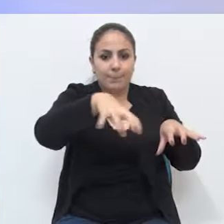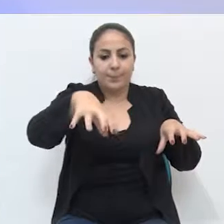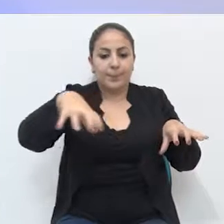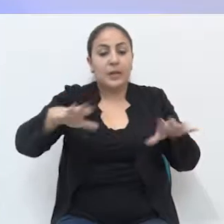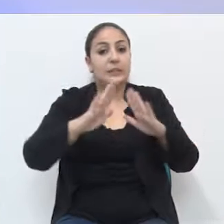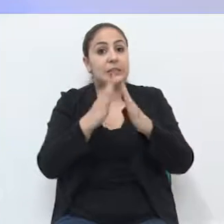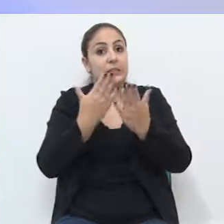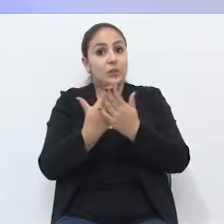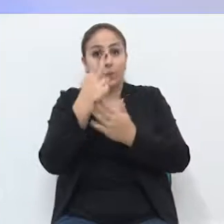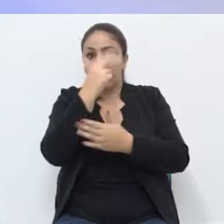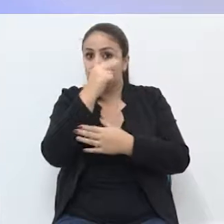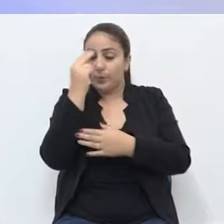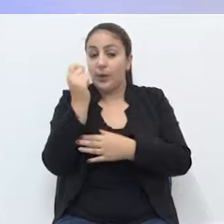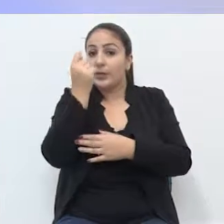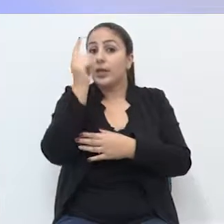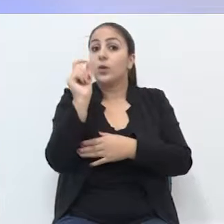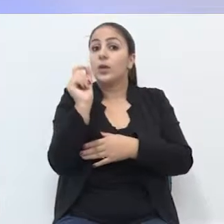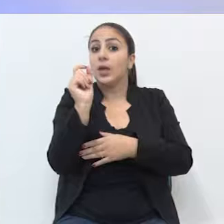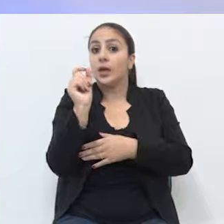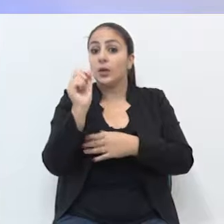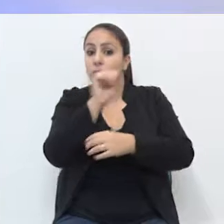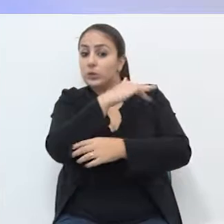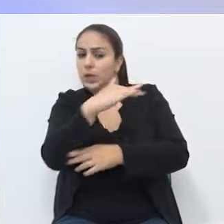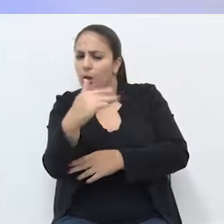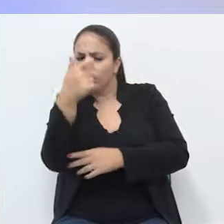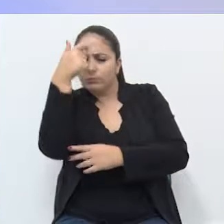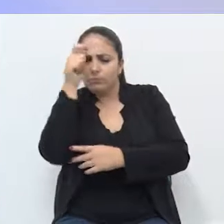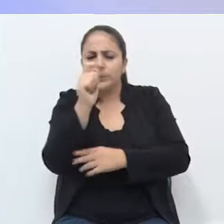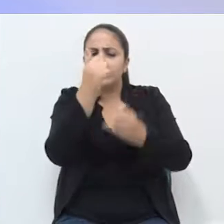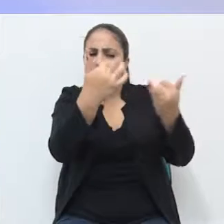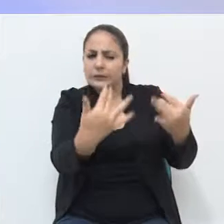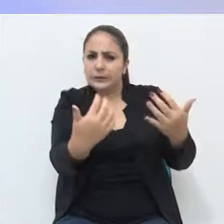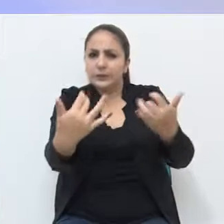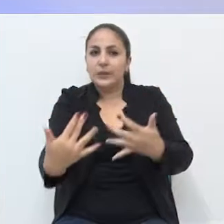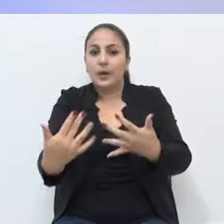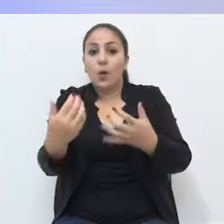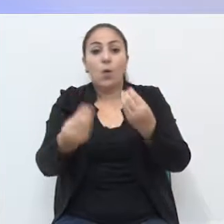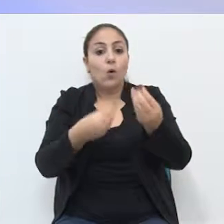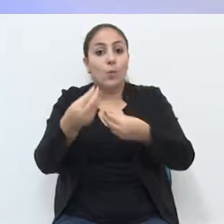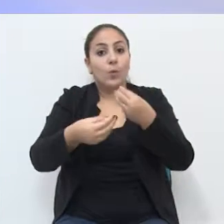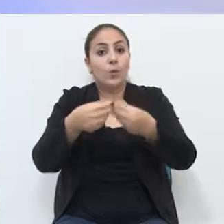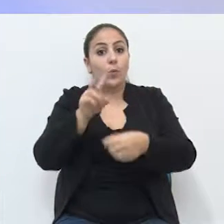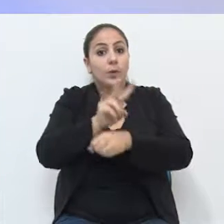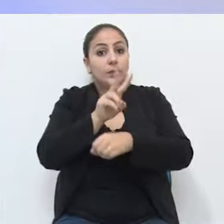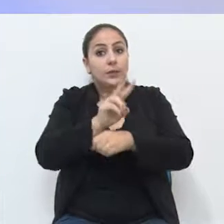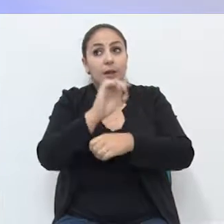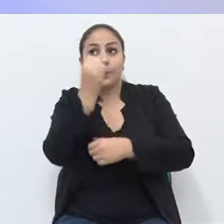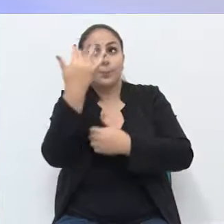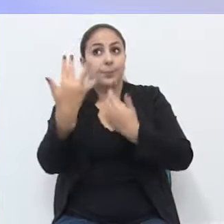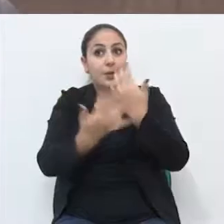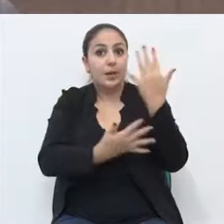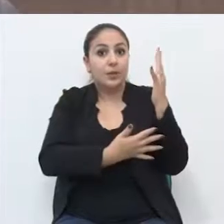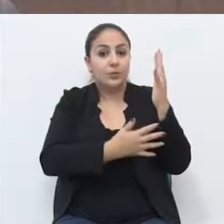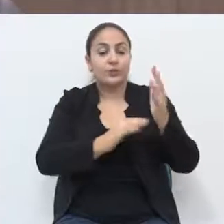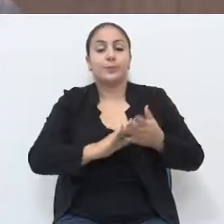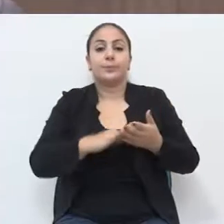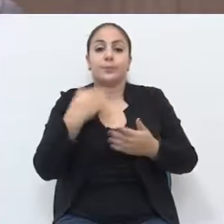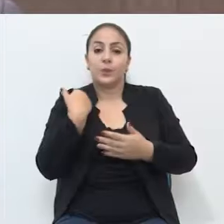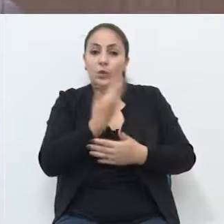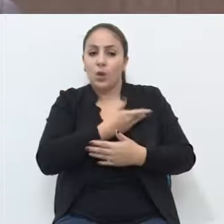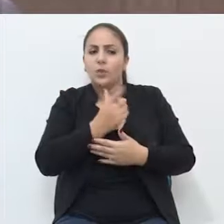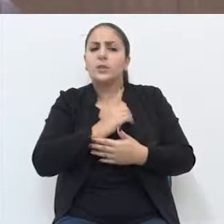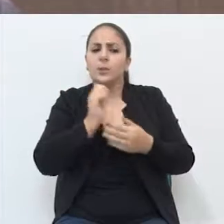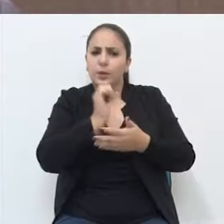municipais. A ideia é que os alunos se conscientizem sobre a preservação do meio ambiente. Nós temos